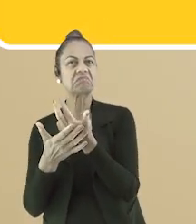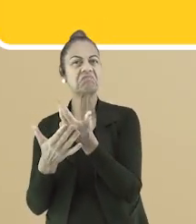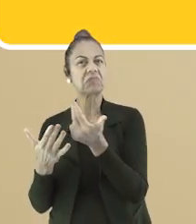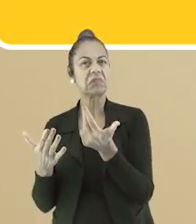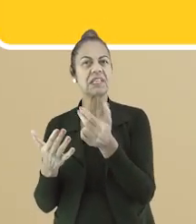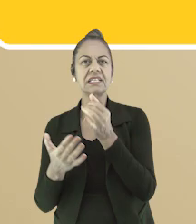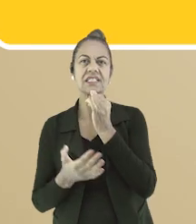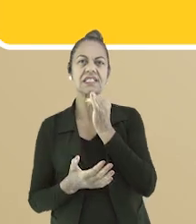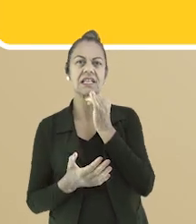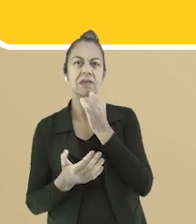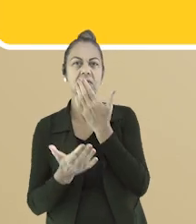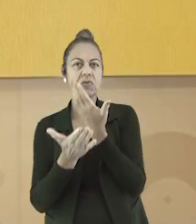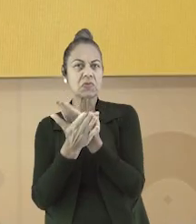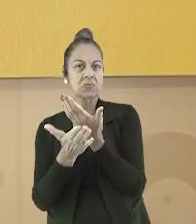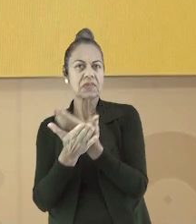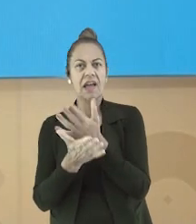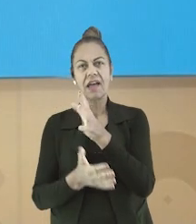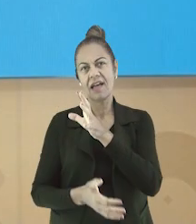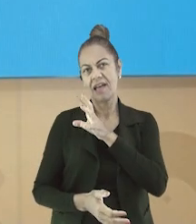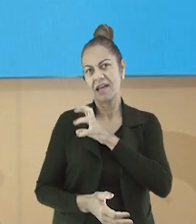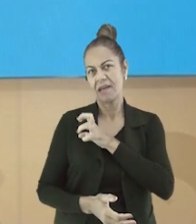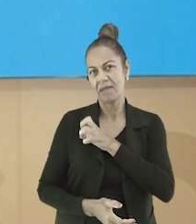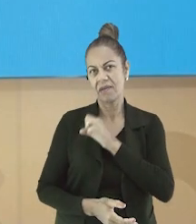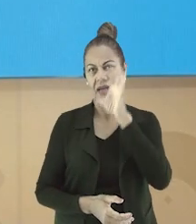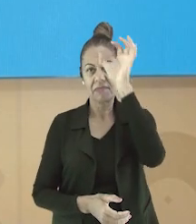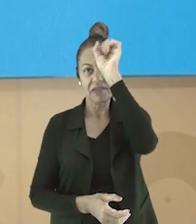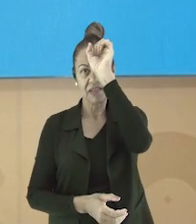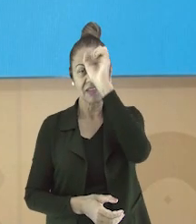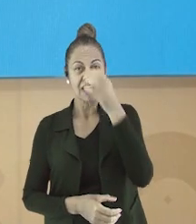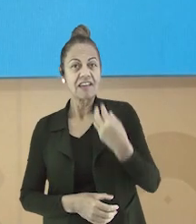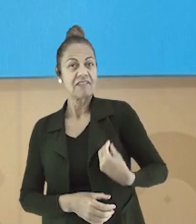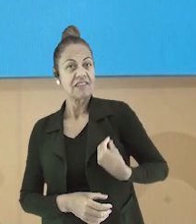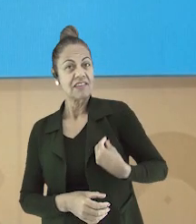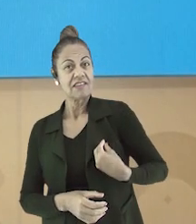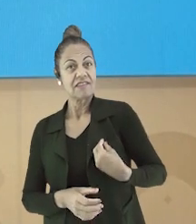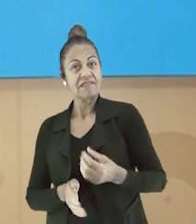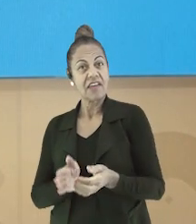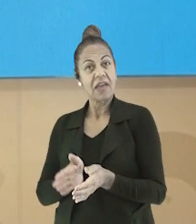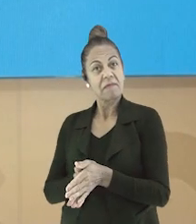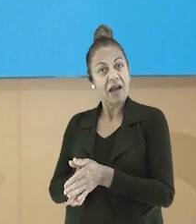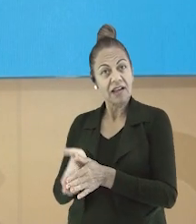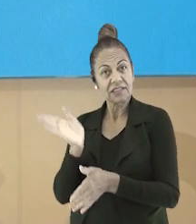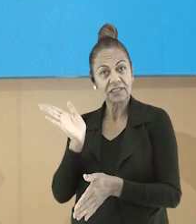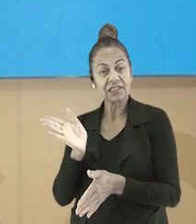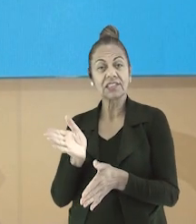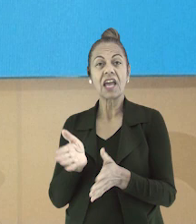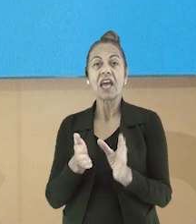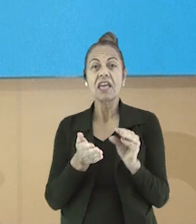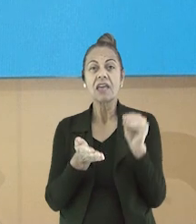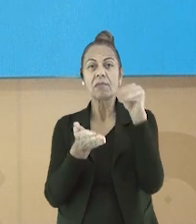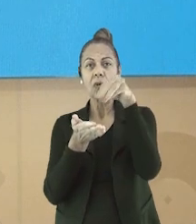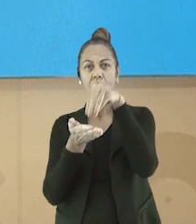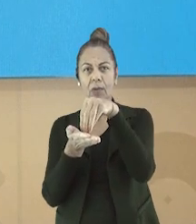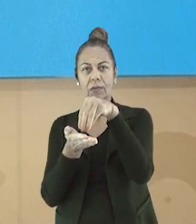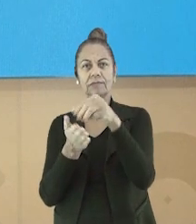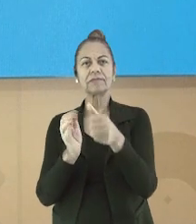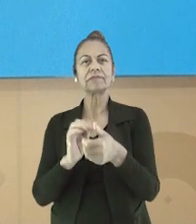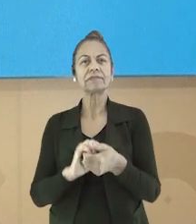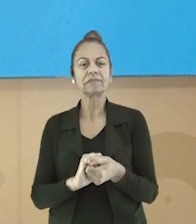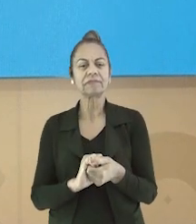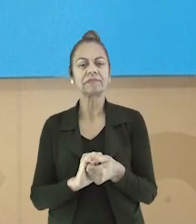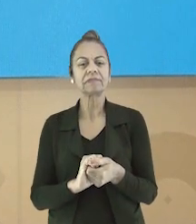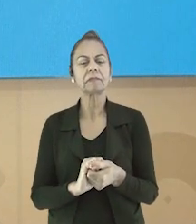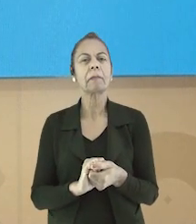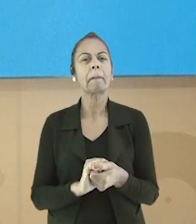ações e acontecimentos. Exemplo. Estudar. Amar. Aprender. Viver. Partir.